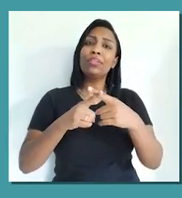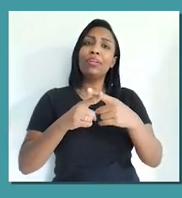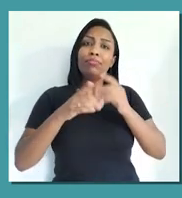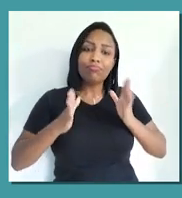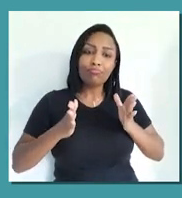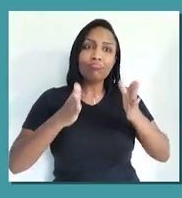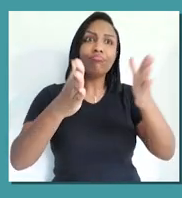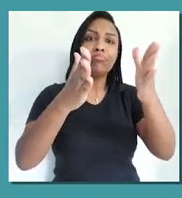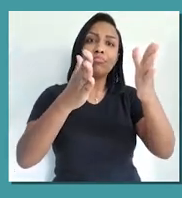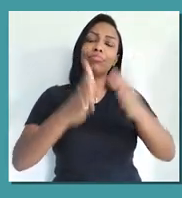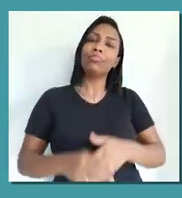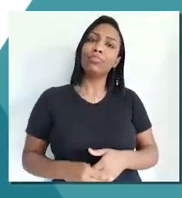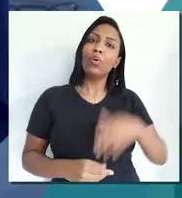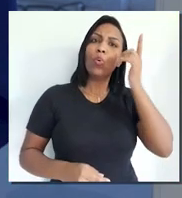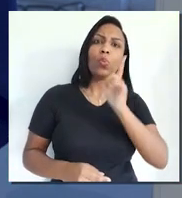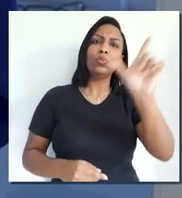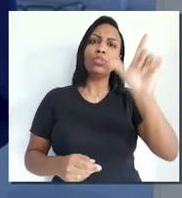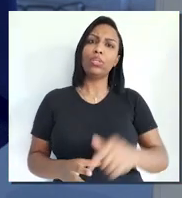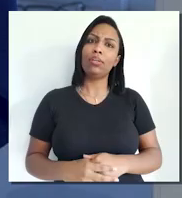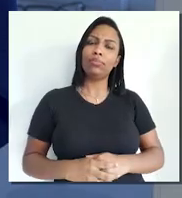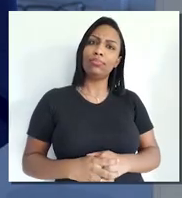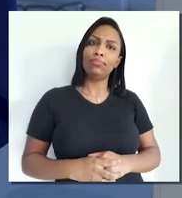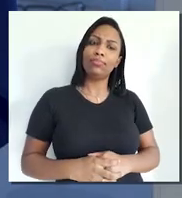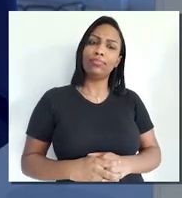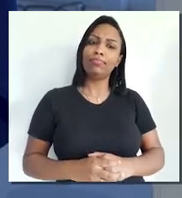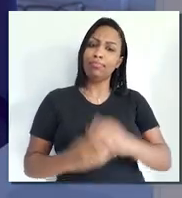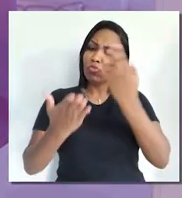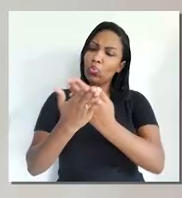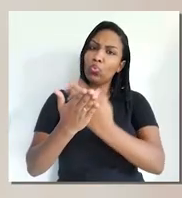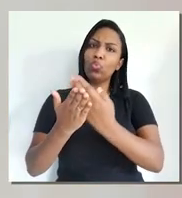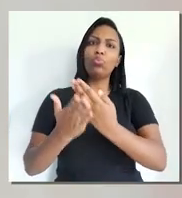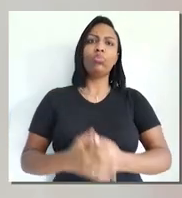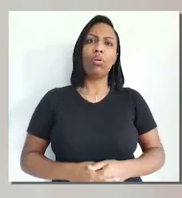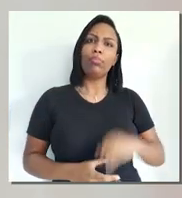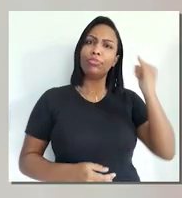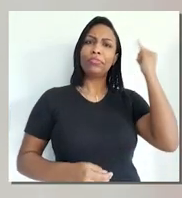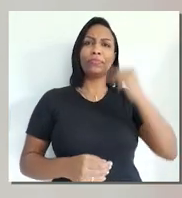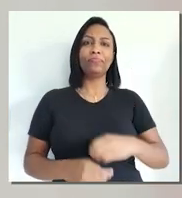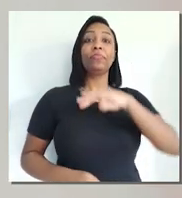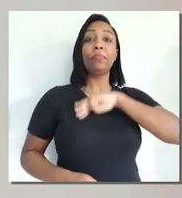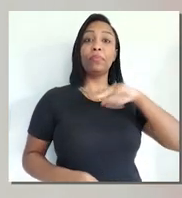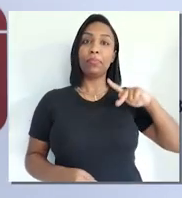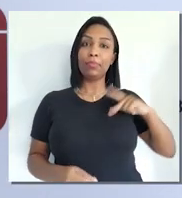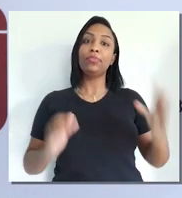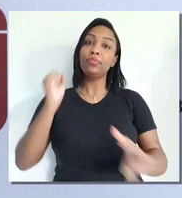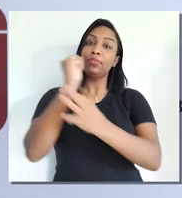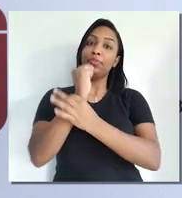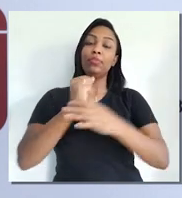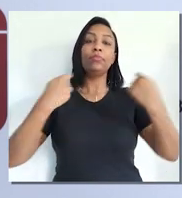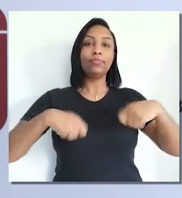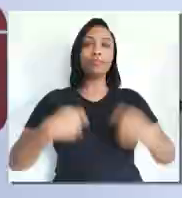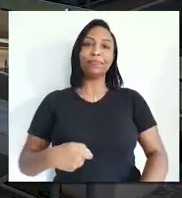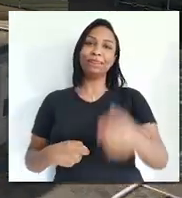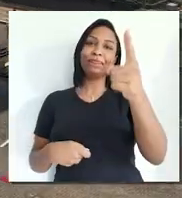compartilhamento de segurança, deem mais vida a essa resolução. Para termos o Ministério Público mais seguro, dependemos